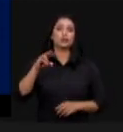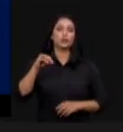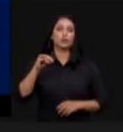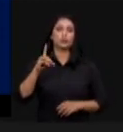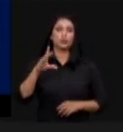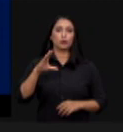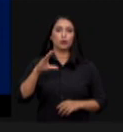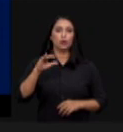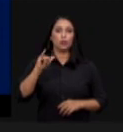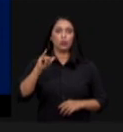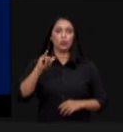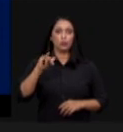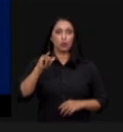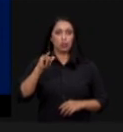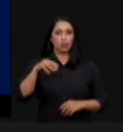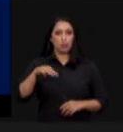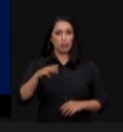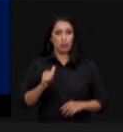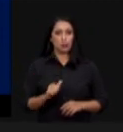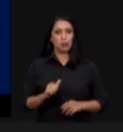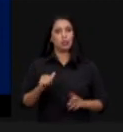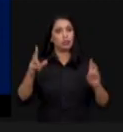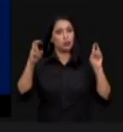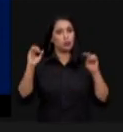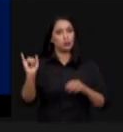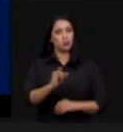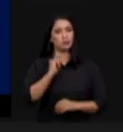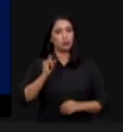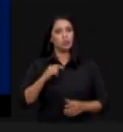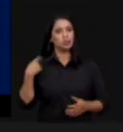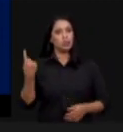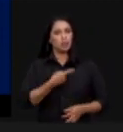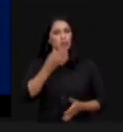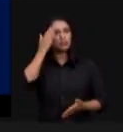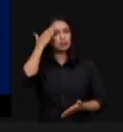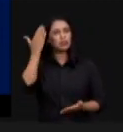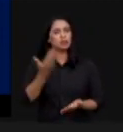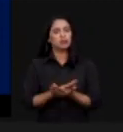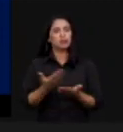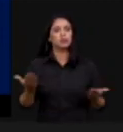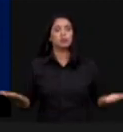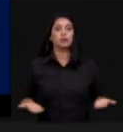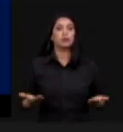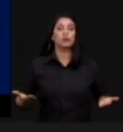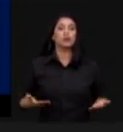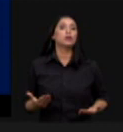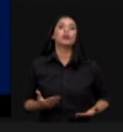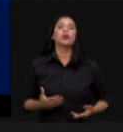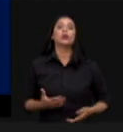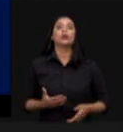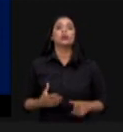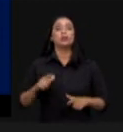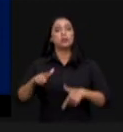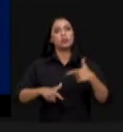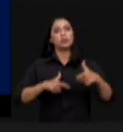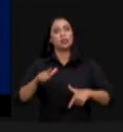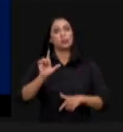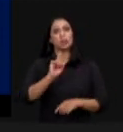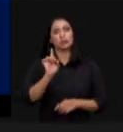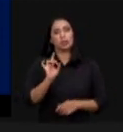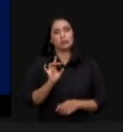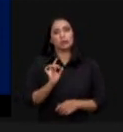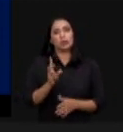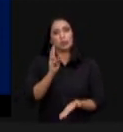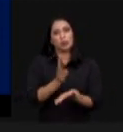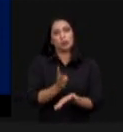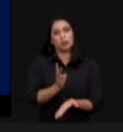discussão, sem dúvida nenhuma, desse tema, nós acreditamos que, a maior parte da contribuição, não só para a preservação do